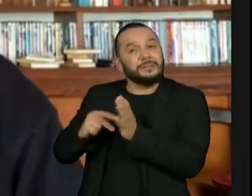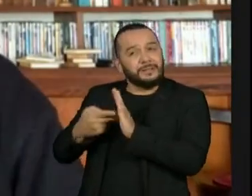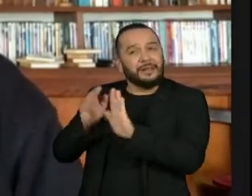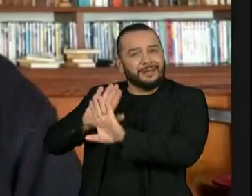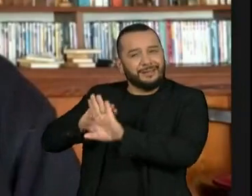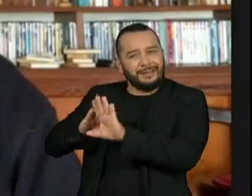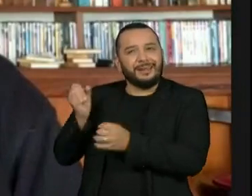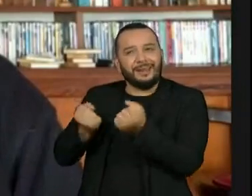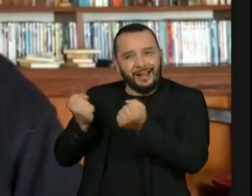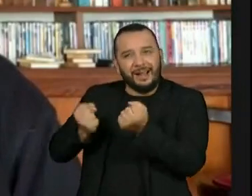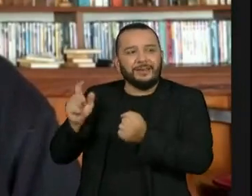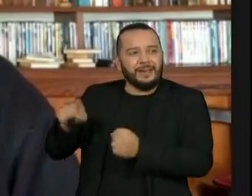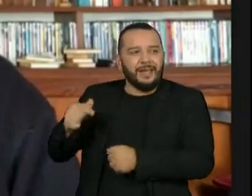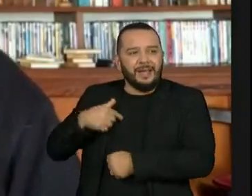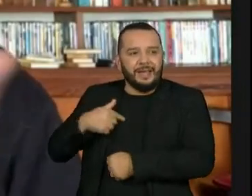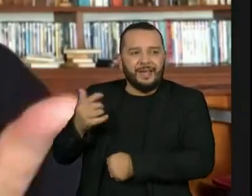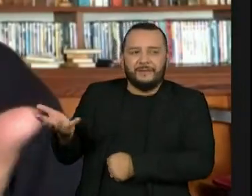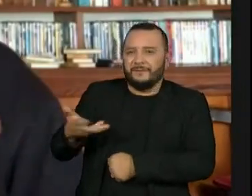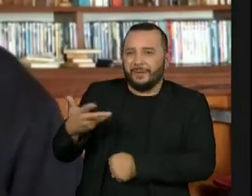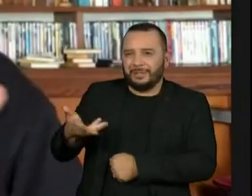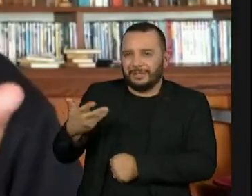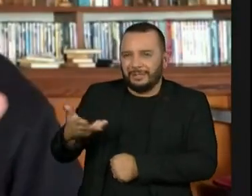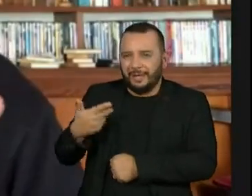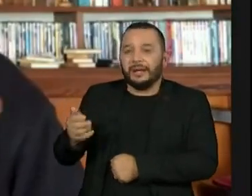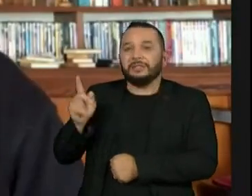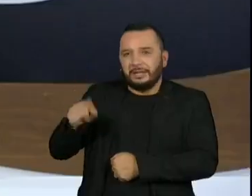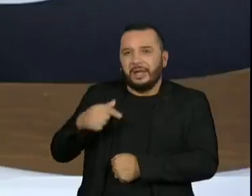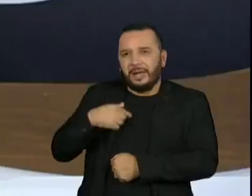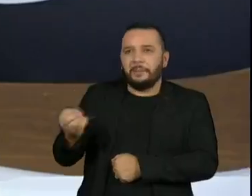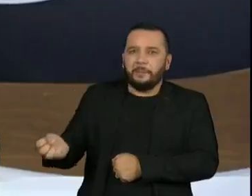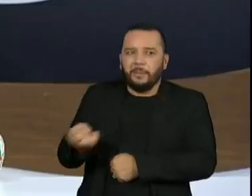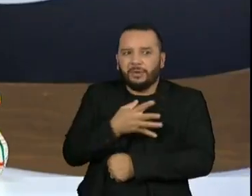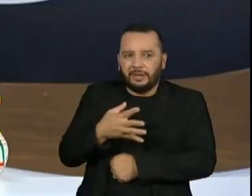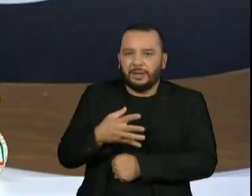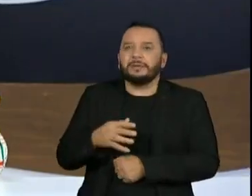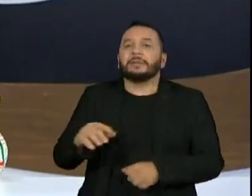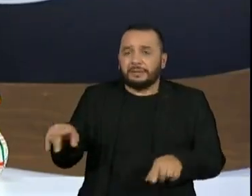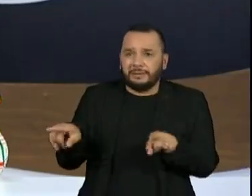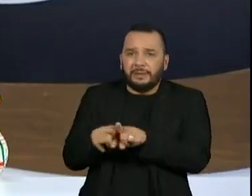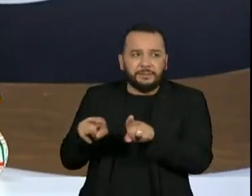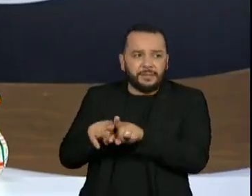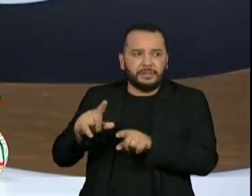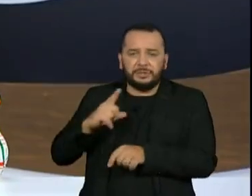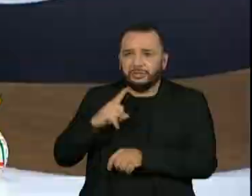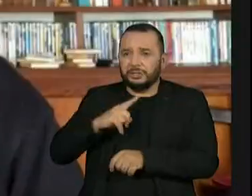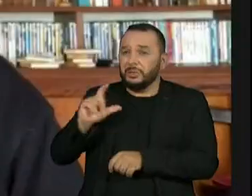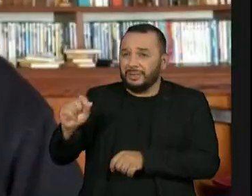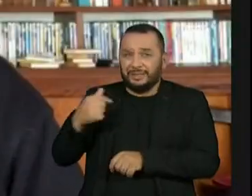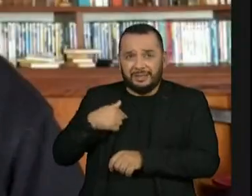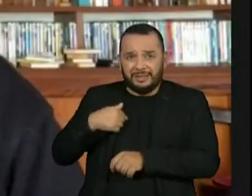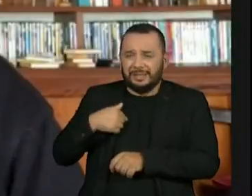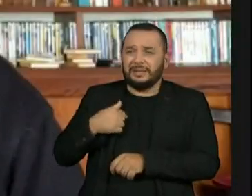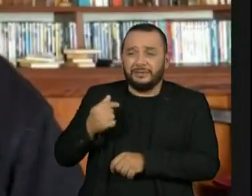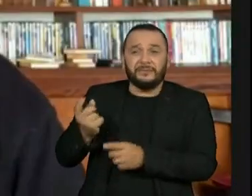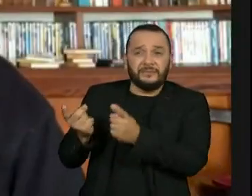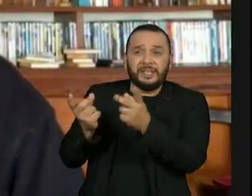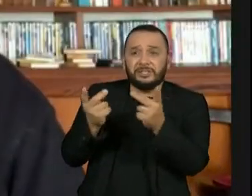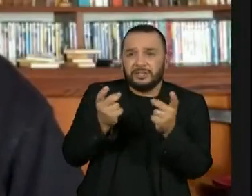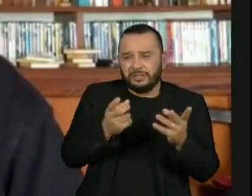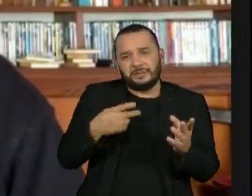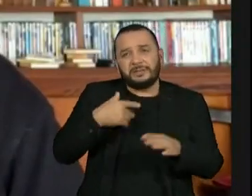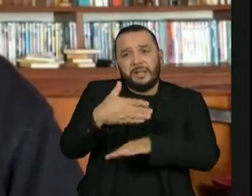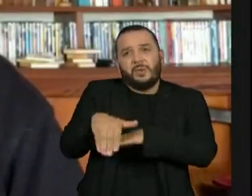velocidade, que eram símbolos modernos, mas isso 1905. E a Fonfon, que era uma revista comercial que era vendida nas ruas, tinha